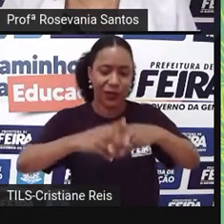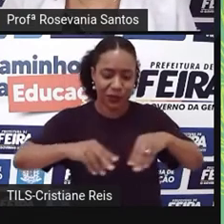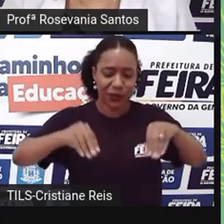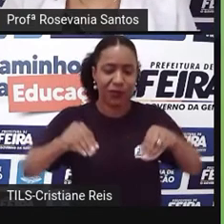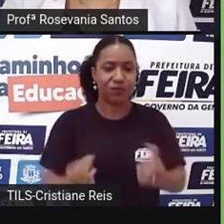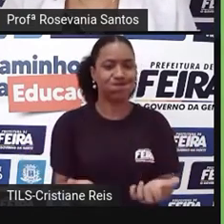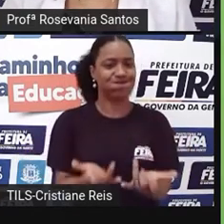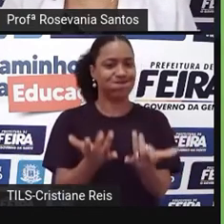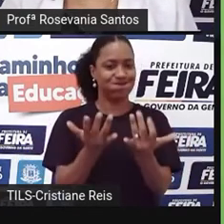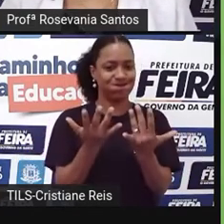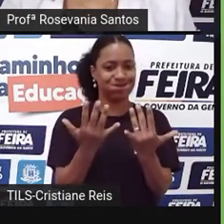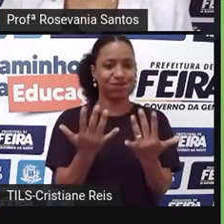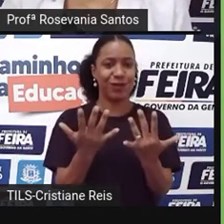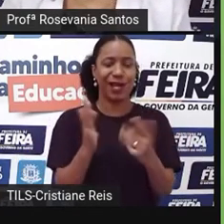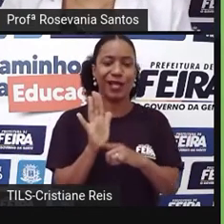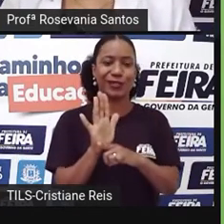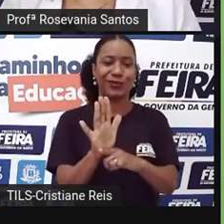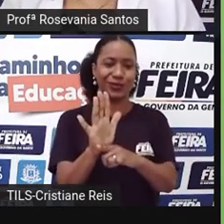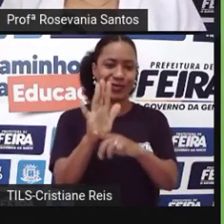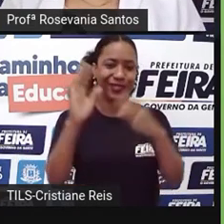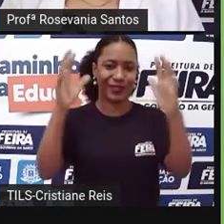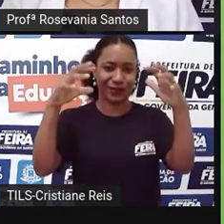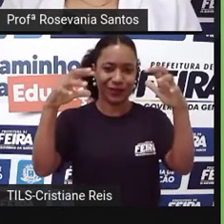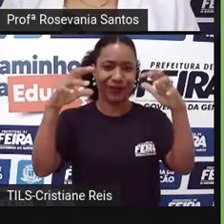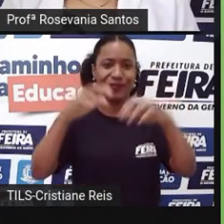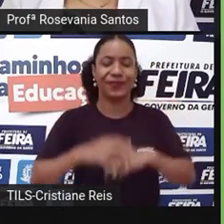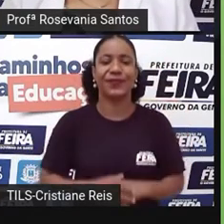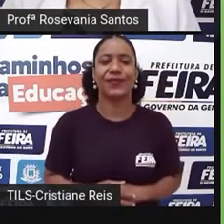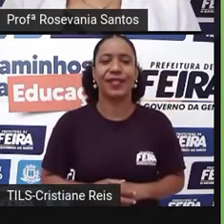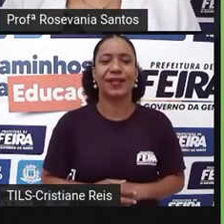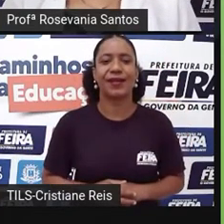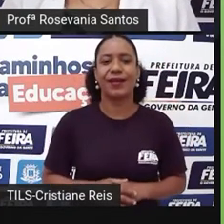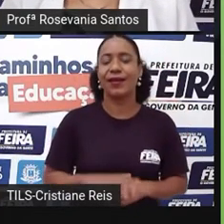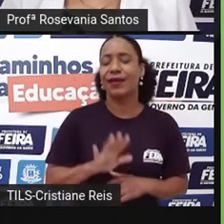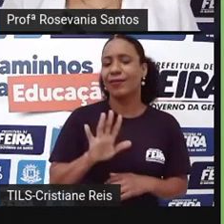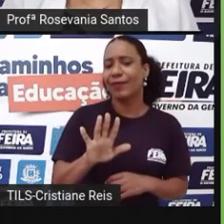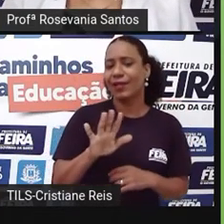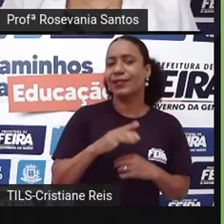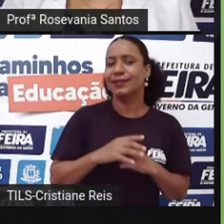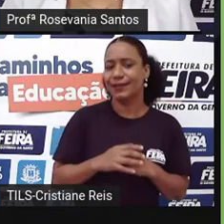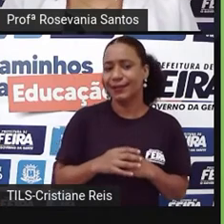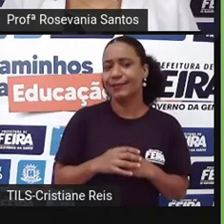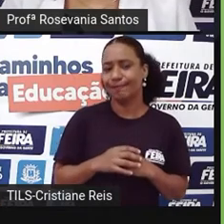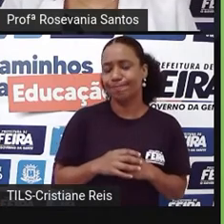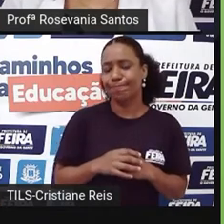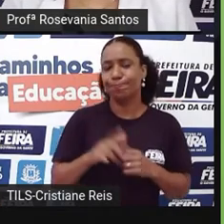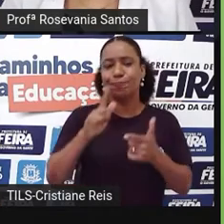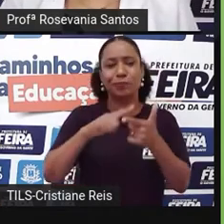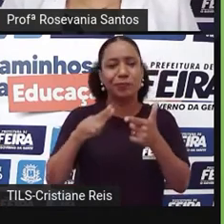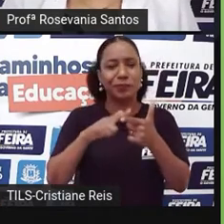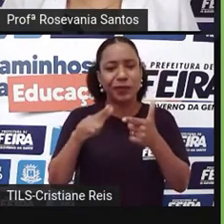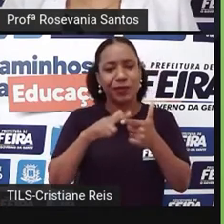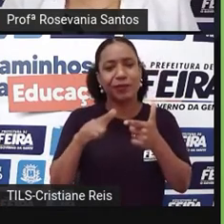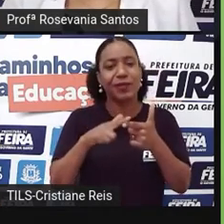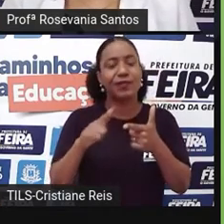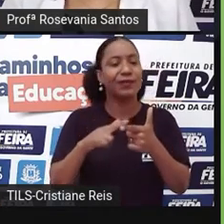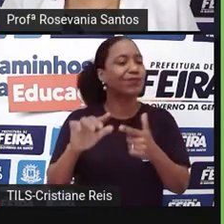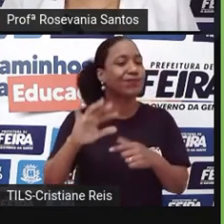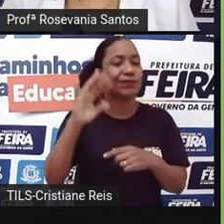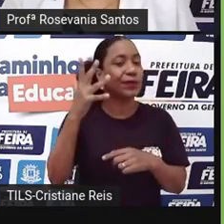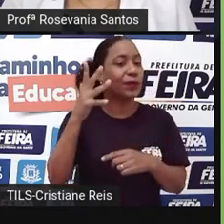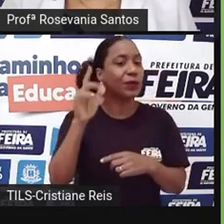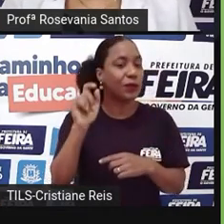deixando ele mais úmido. Bom, mas aí, qual é o grande problema que pode, né, interferir nisso? É a questão do